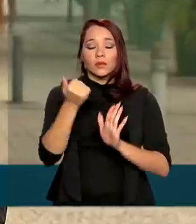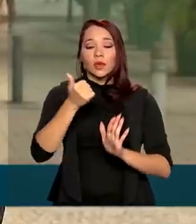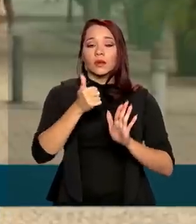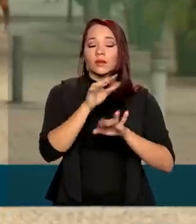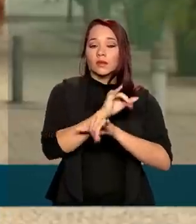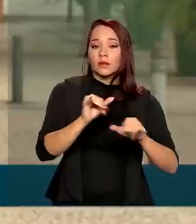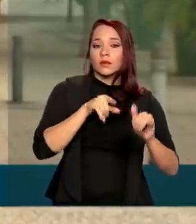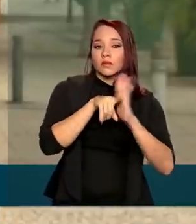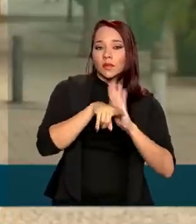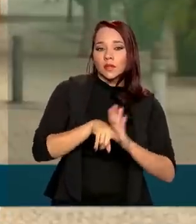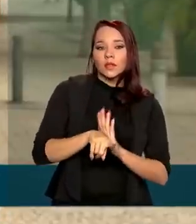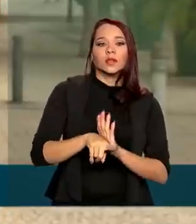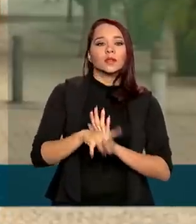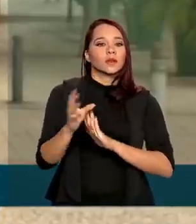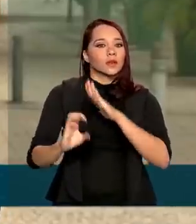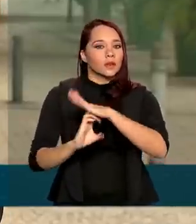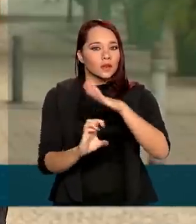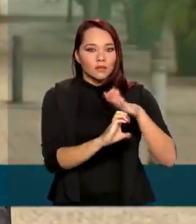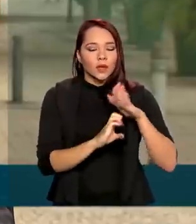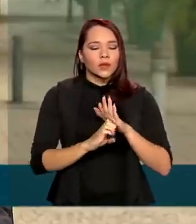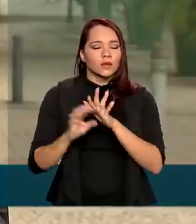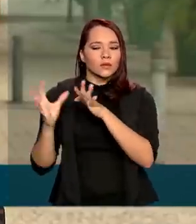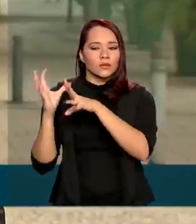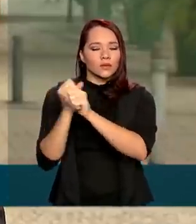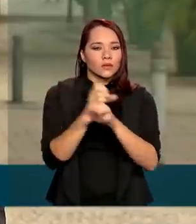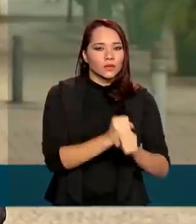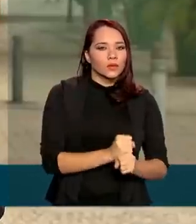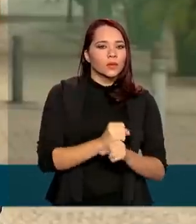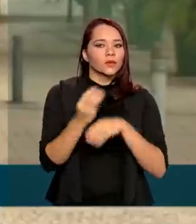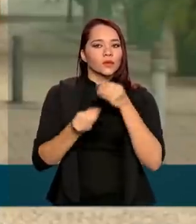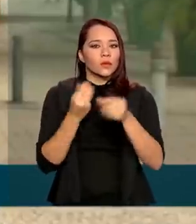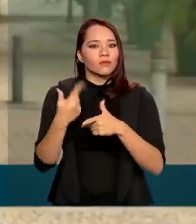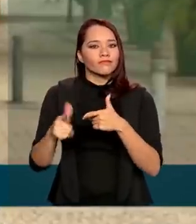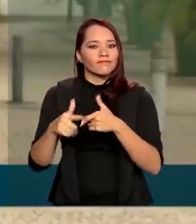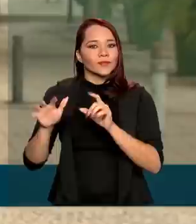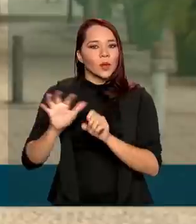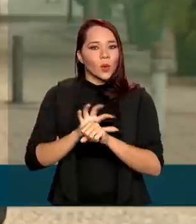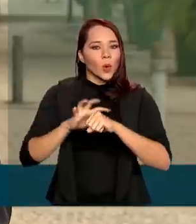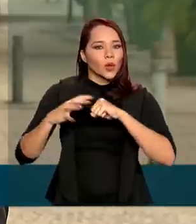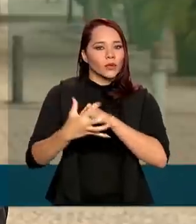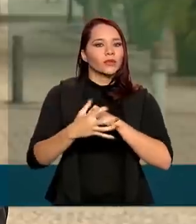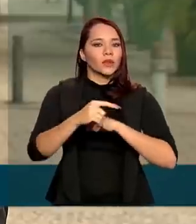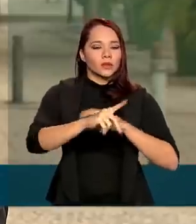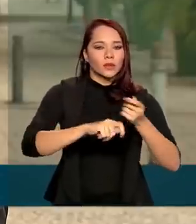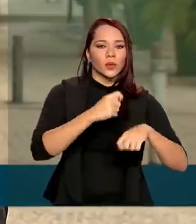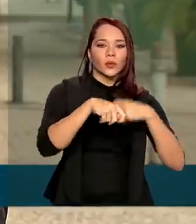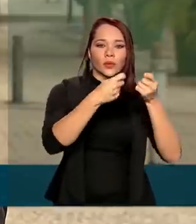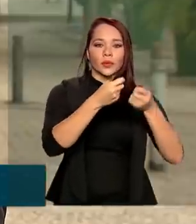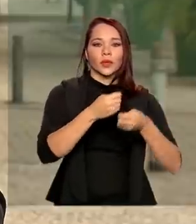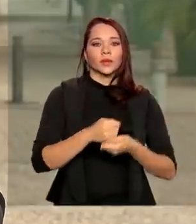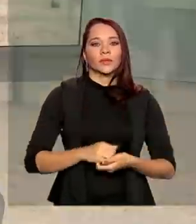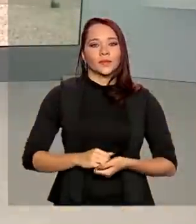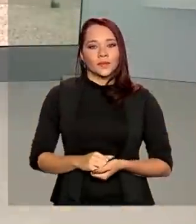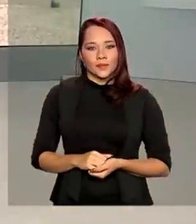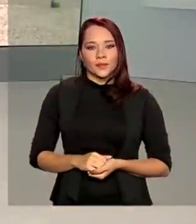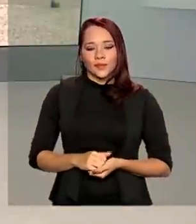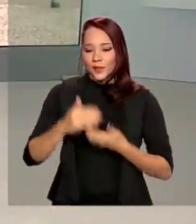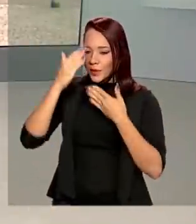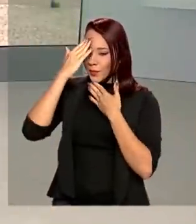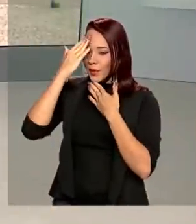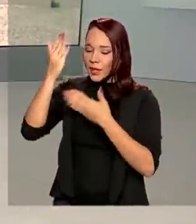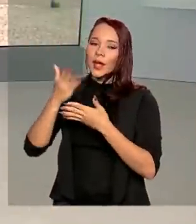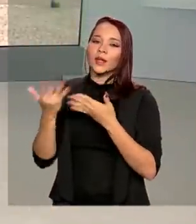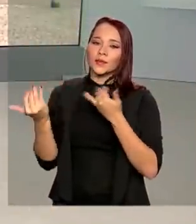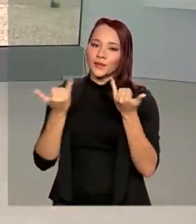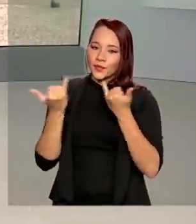pesquisa Pulso Empresa, que está fazendo um levantamento sobre o impacto da pandemia do coronavírus na economia. Renata. Obrigada